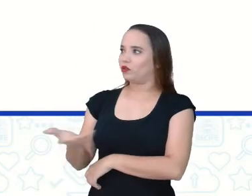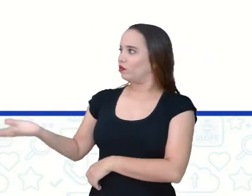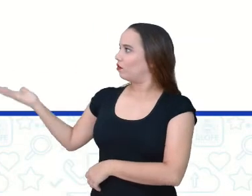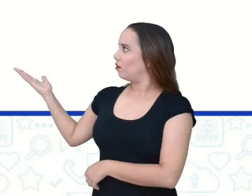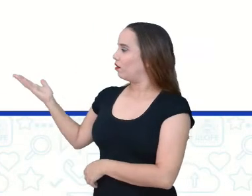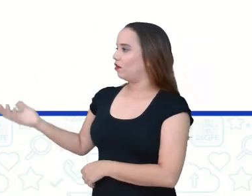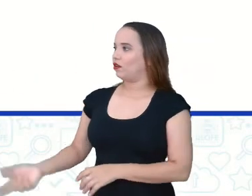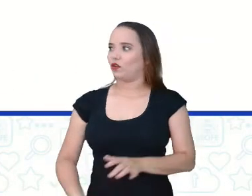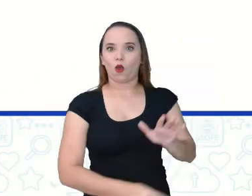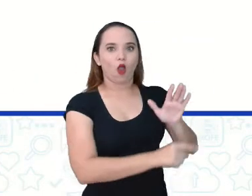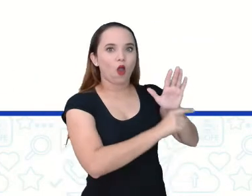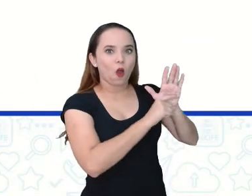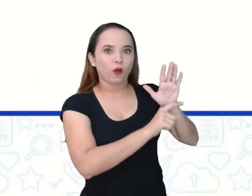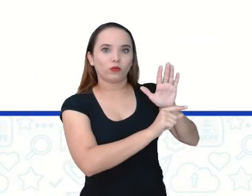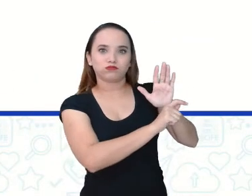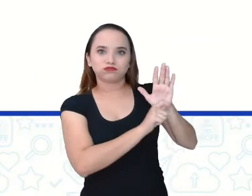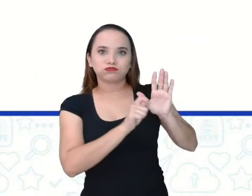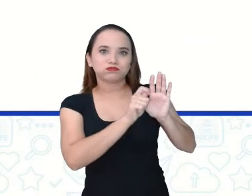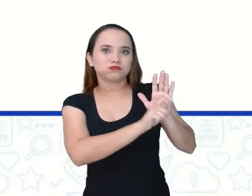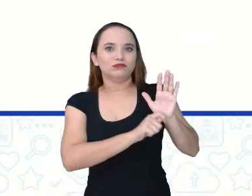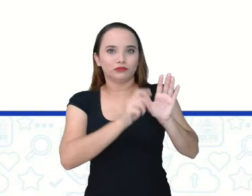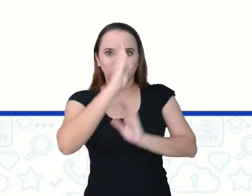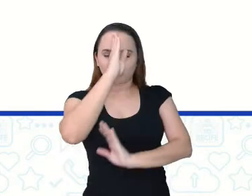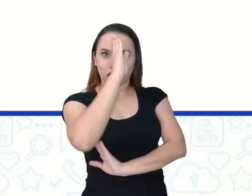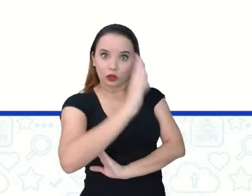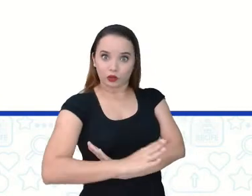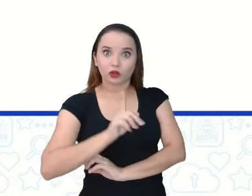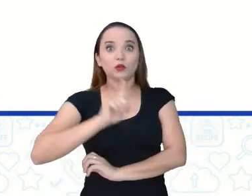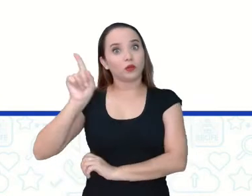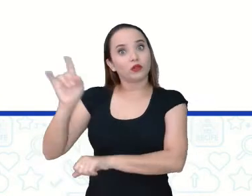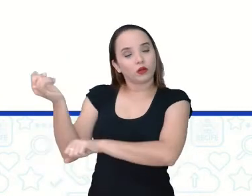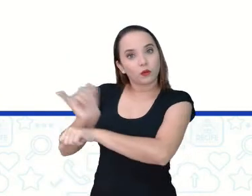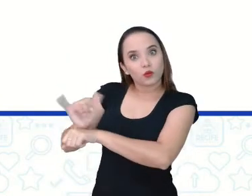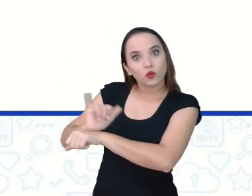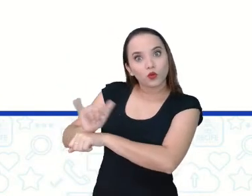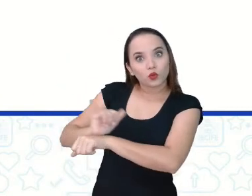Code, que joga vocês diretamente lá para o canal do YouTube.